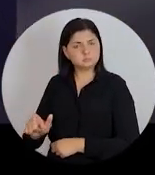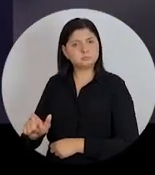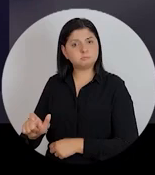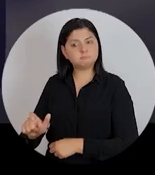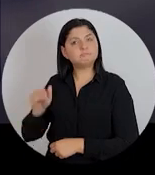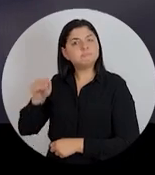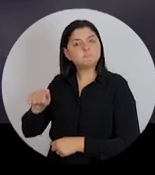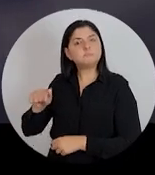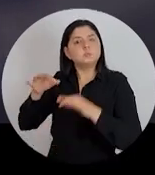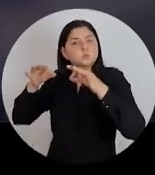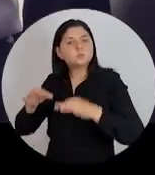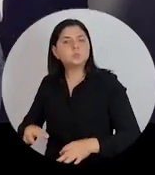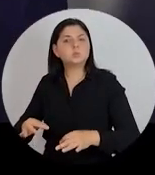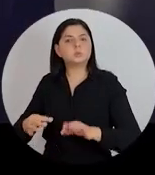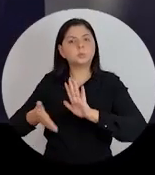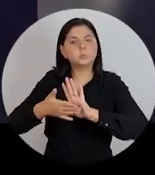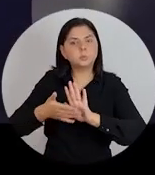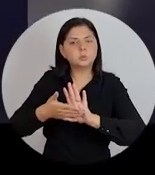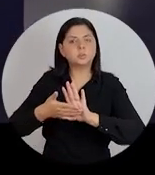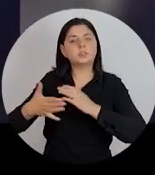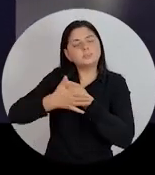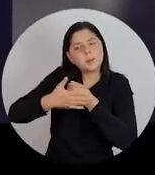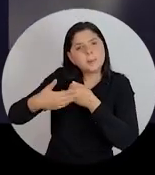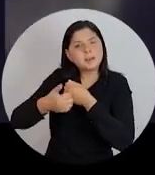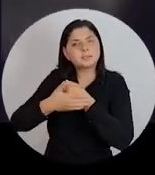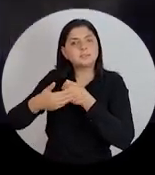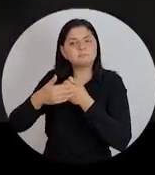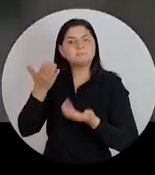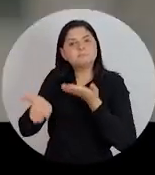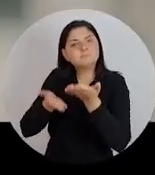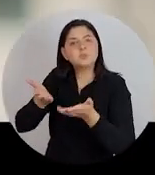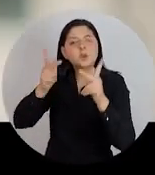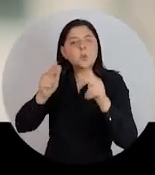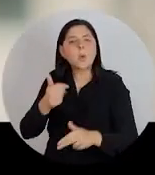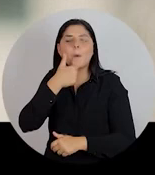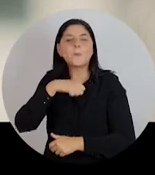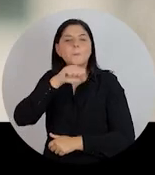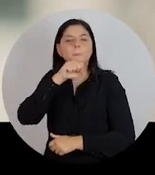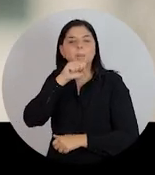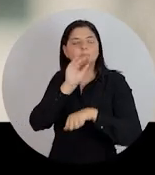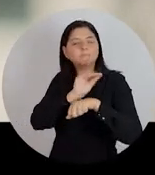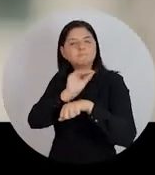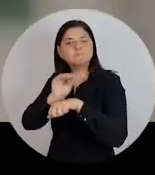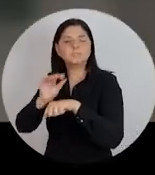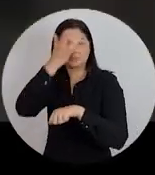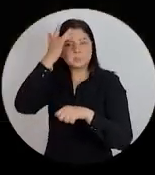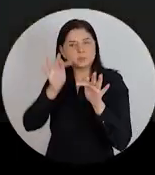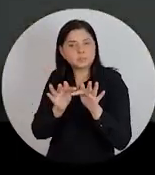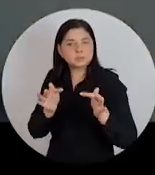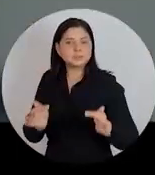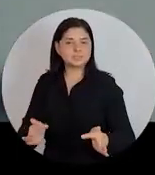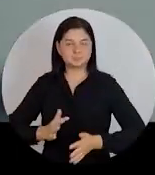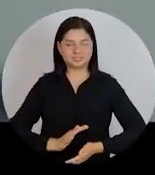pela honestidade de propósito, pela forma carinhosa que ela tem como mãe de olhar para aquelas pessoas mais simples.